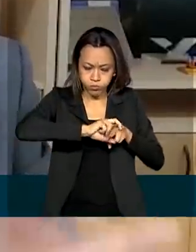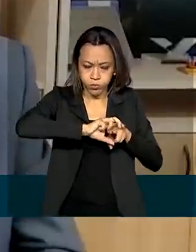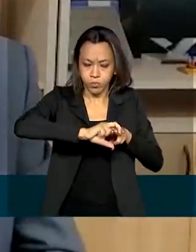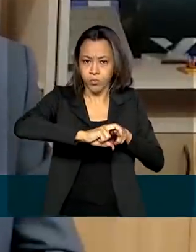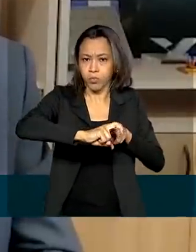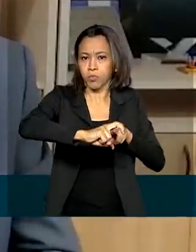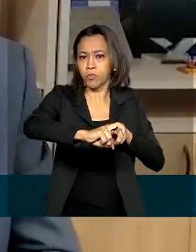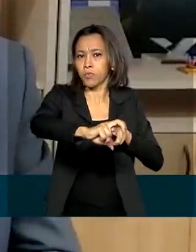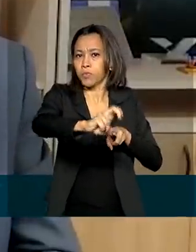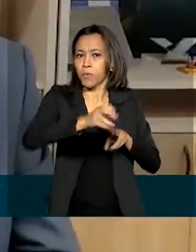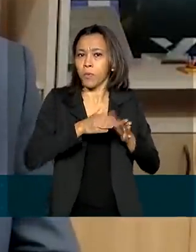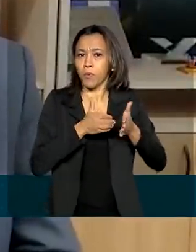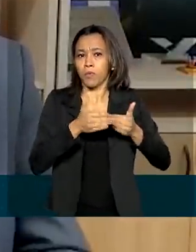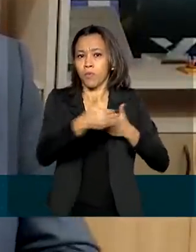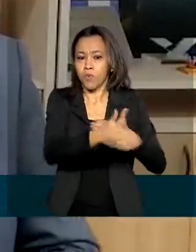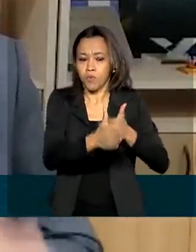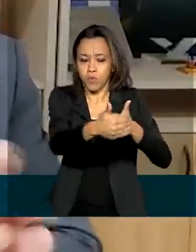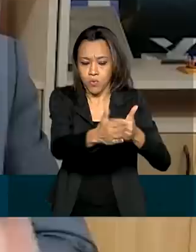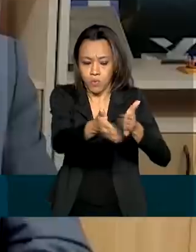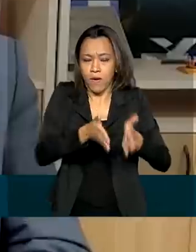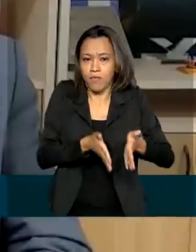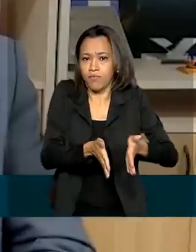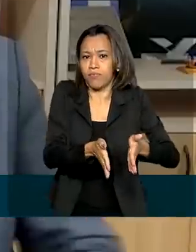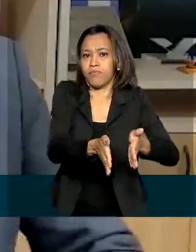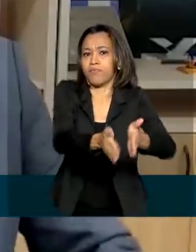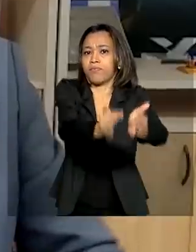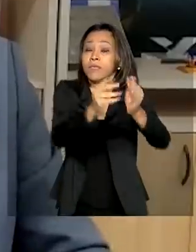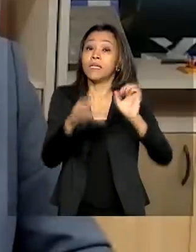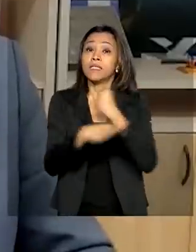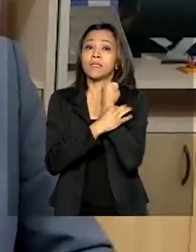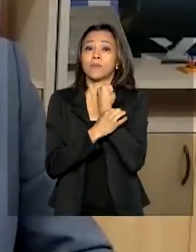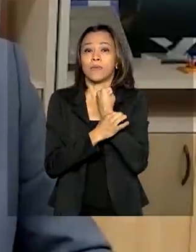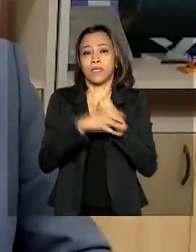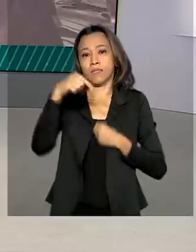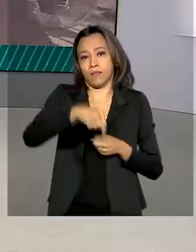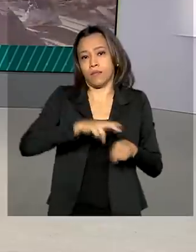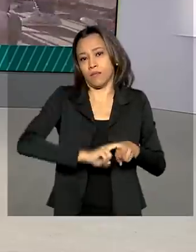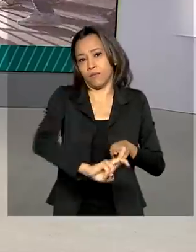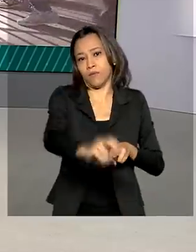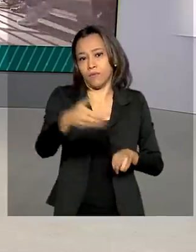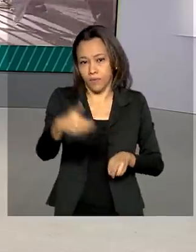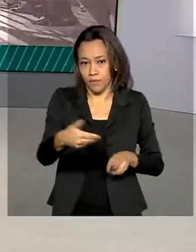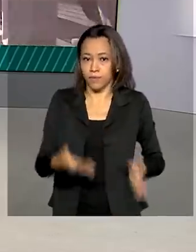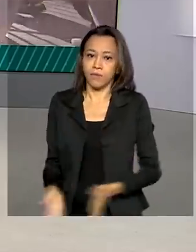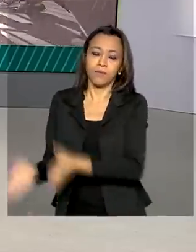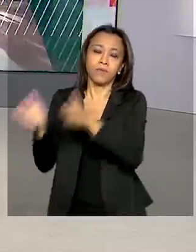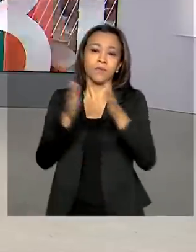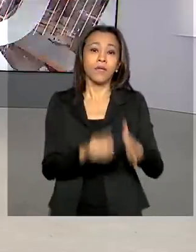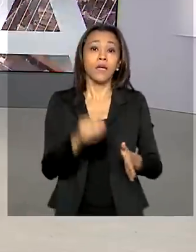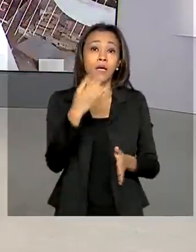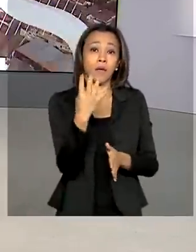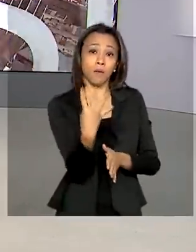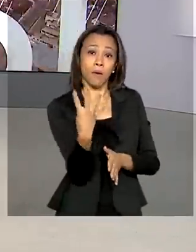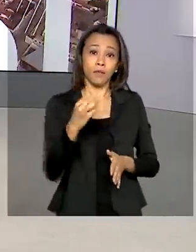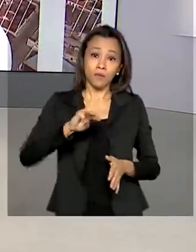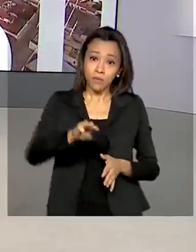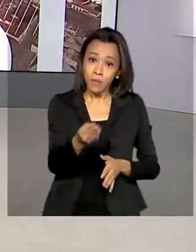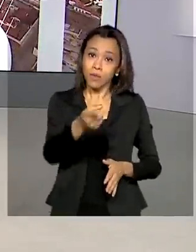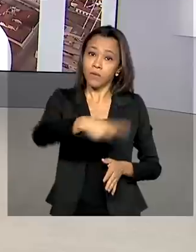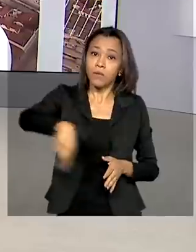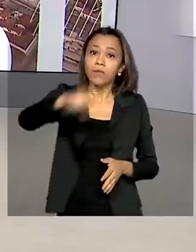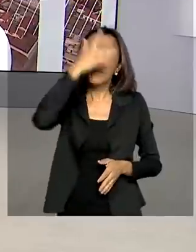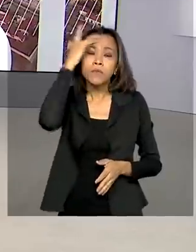vai também, uma parte muito importante, aumentar a segurança dessas ferrovias. 4 milhões de trabalhadores